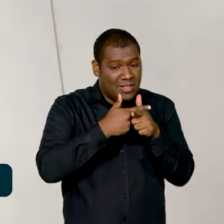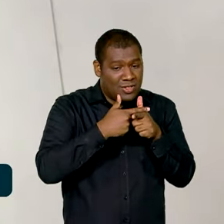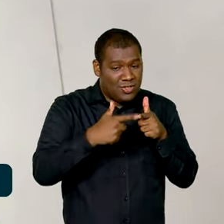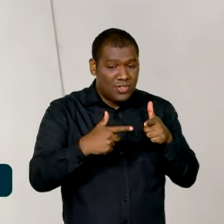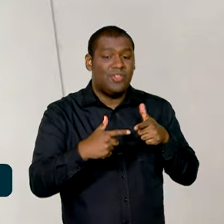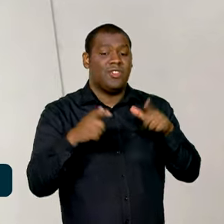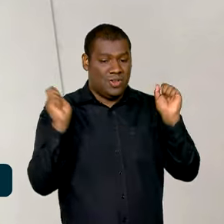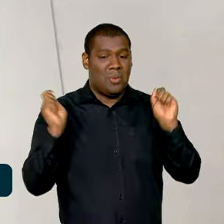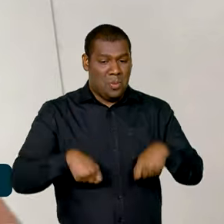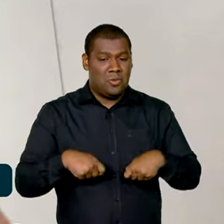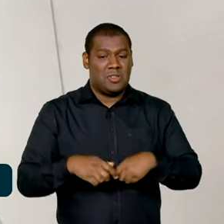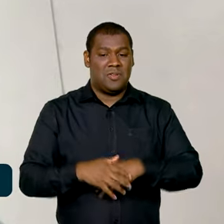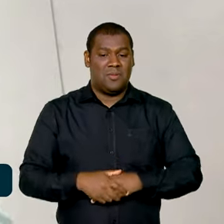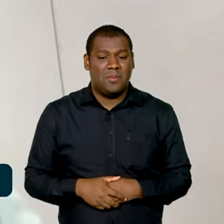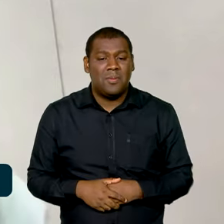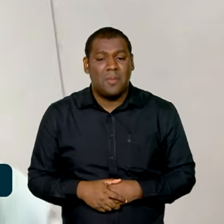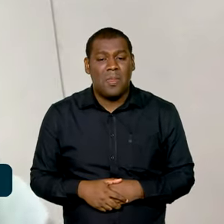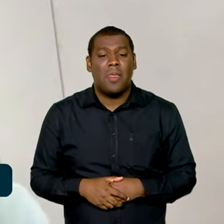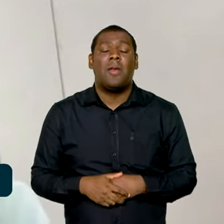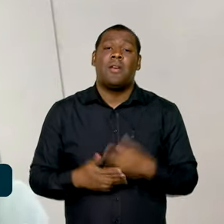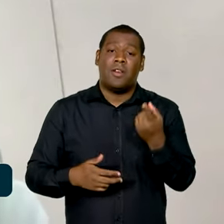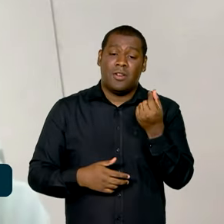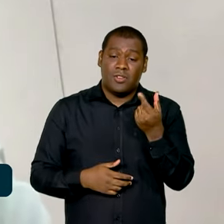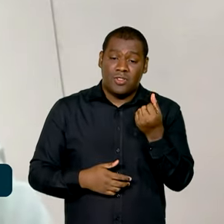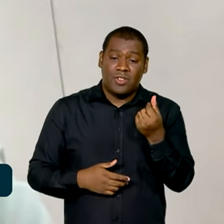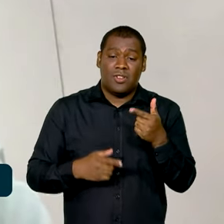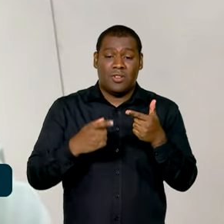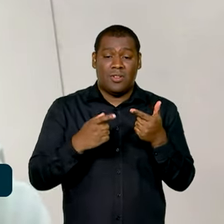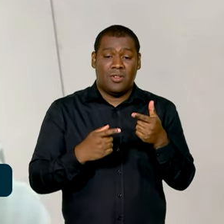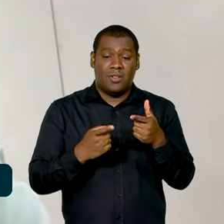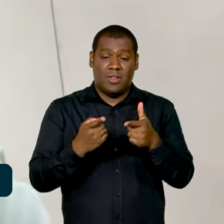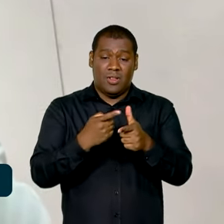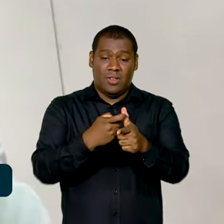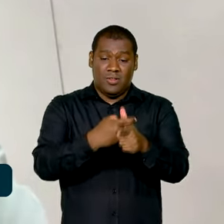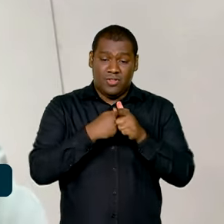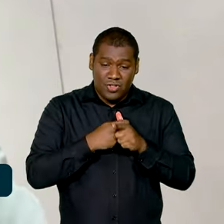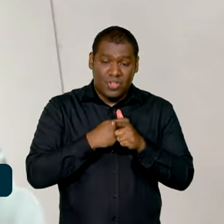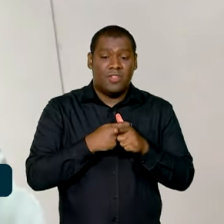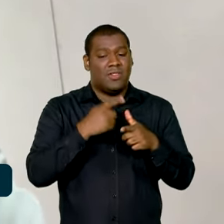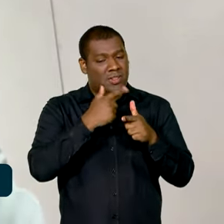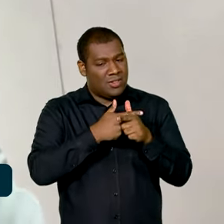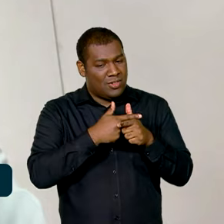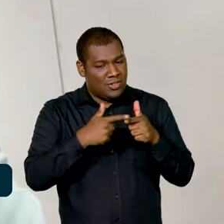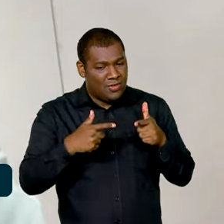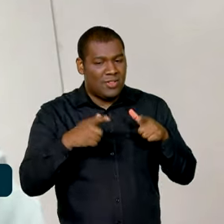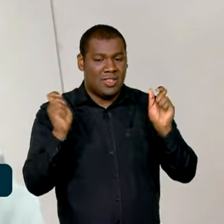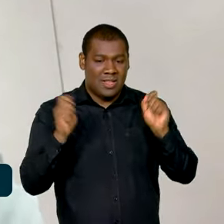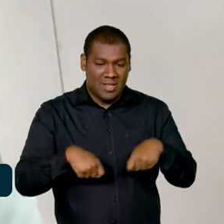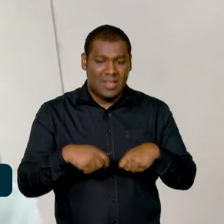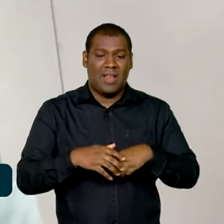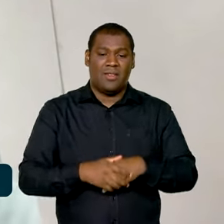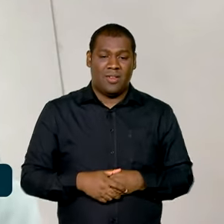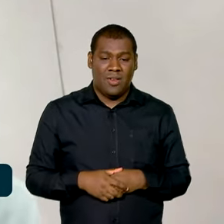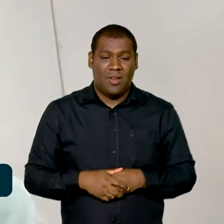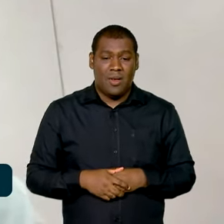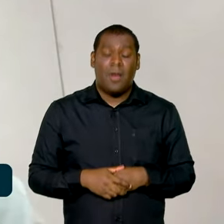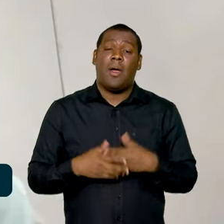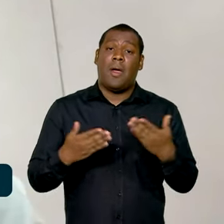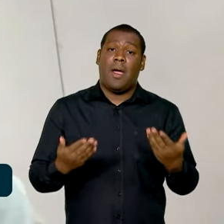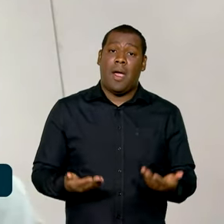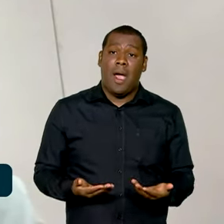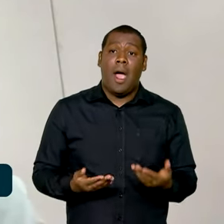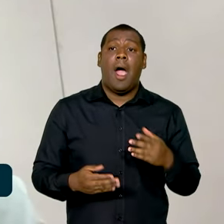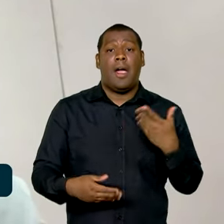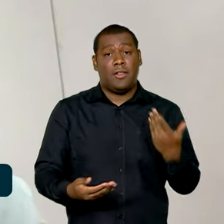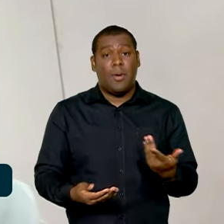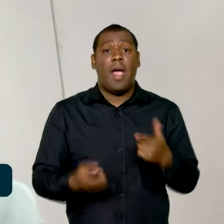dívidas e parcela. Então, essa parcela, ele não precisa fazer pagamento de entrada, ele pode se programar para pagar a primeira parcela só daqui a